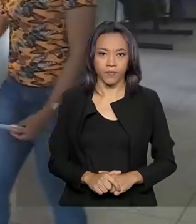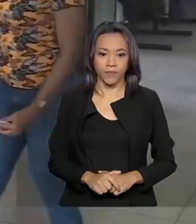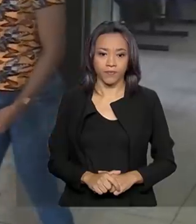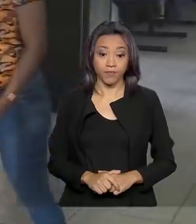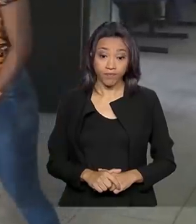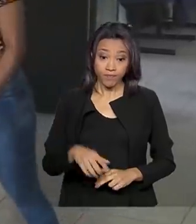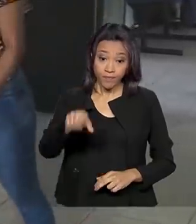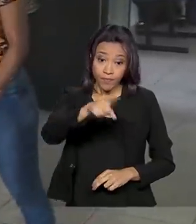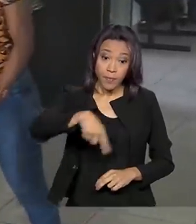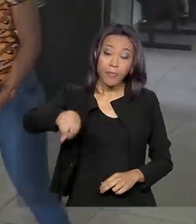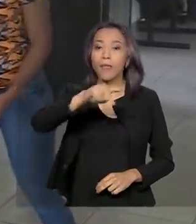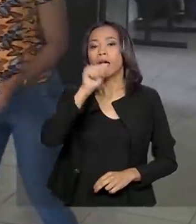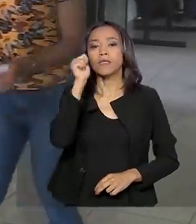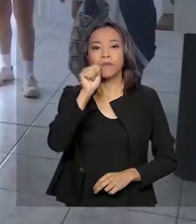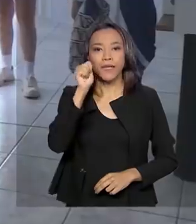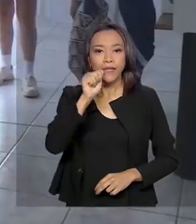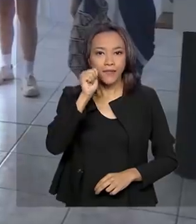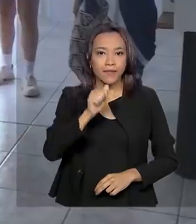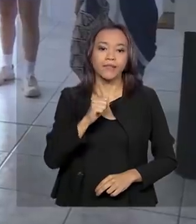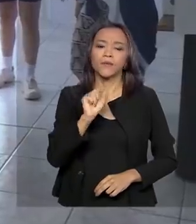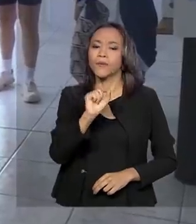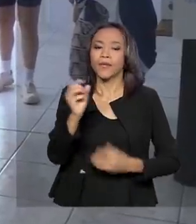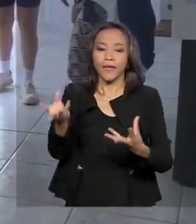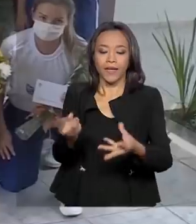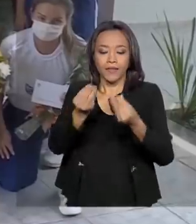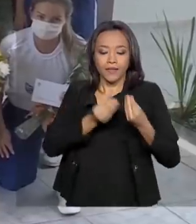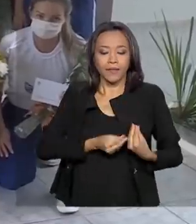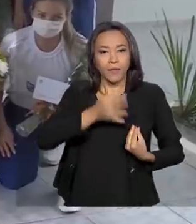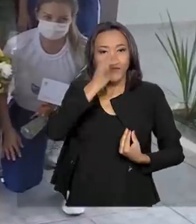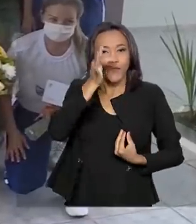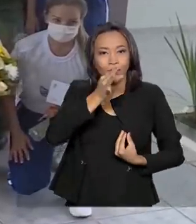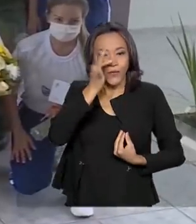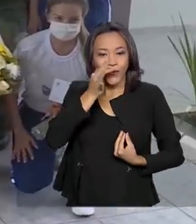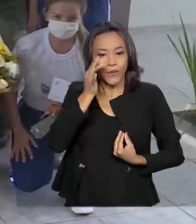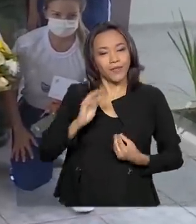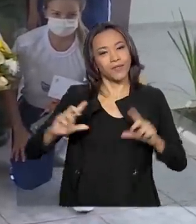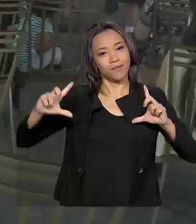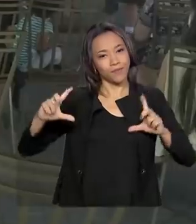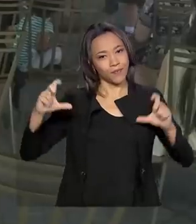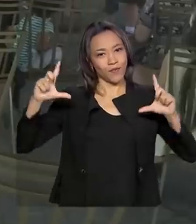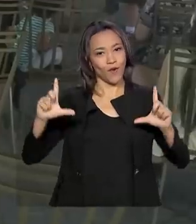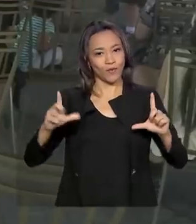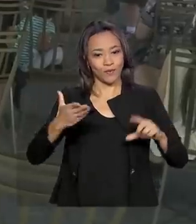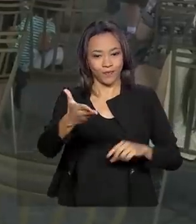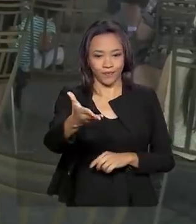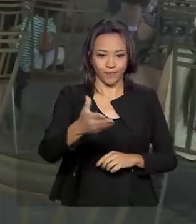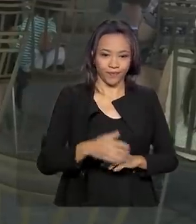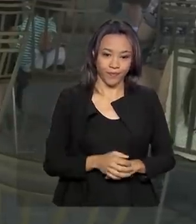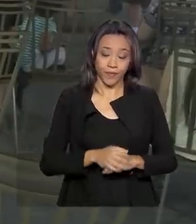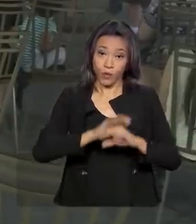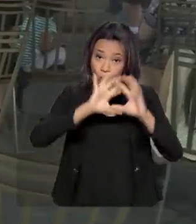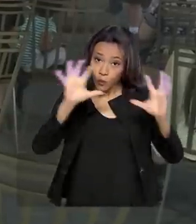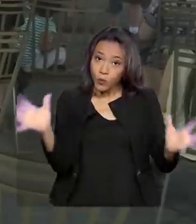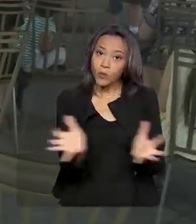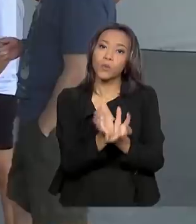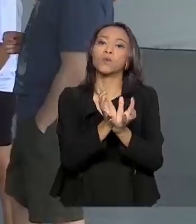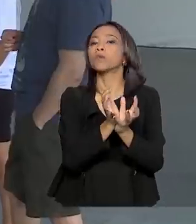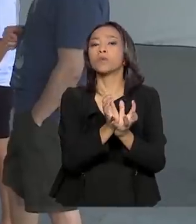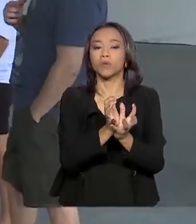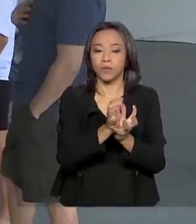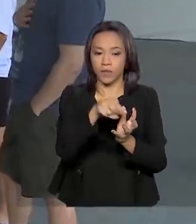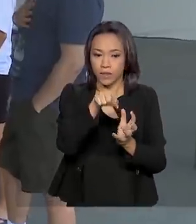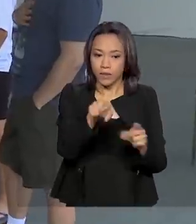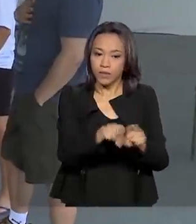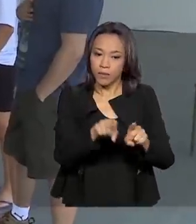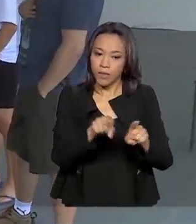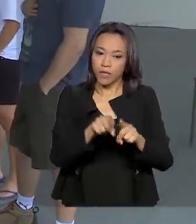As mulheres que estão em isolamento receberam flores e pousaram para a foto. A equipe de repatriados também foi